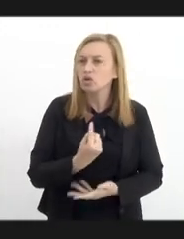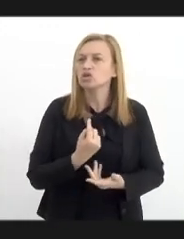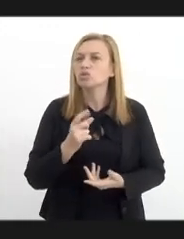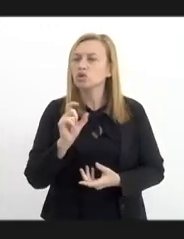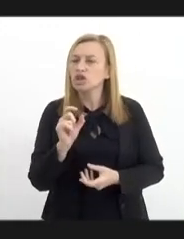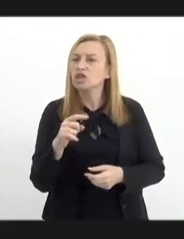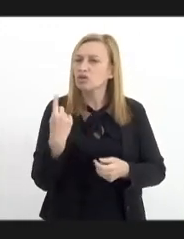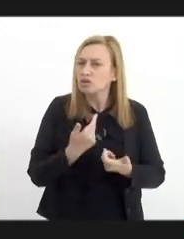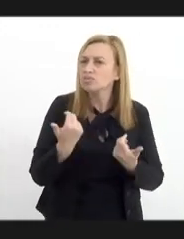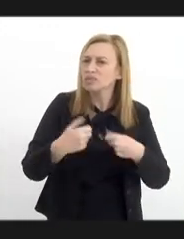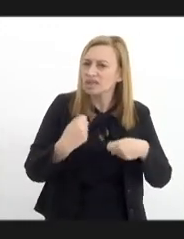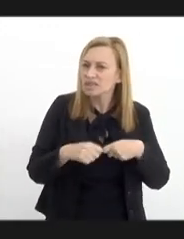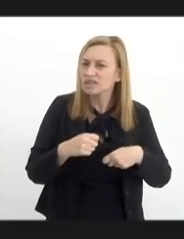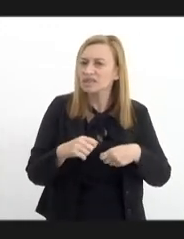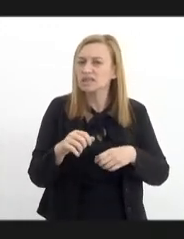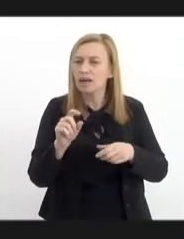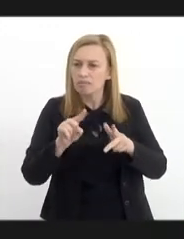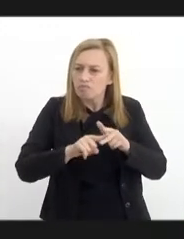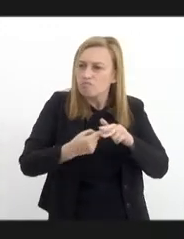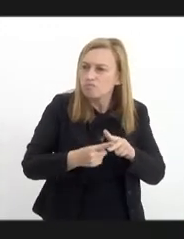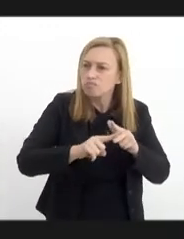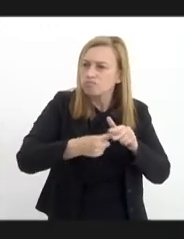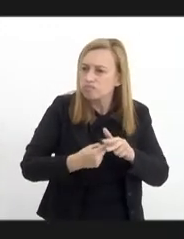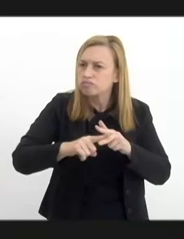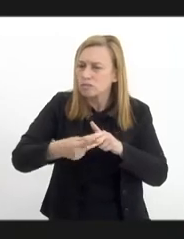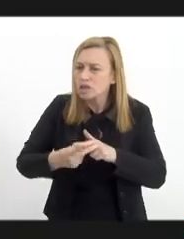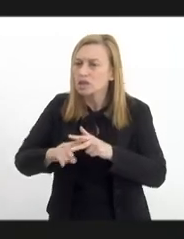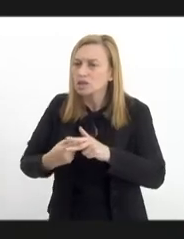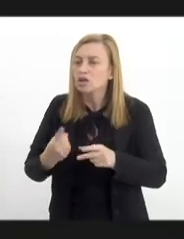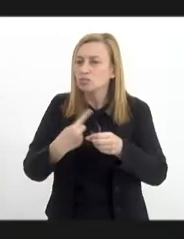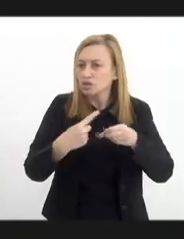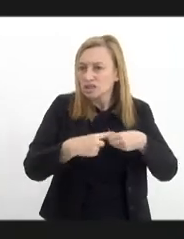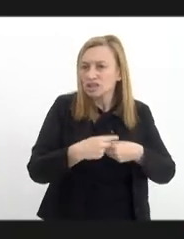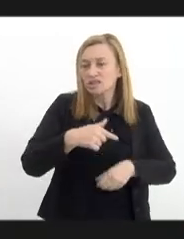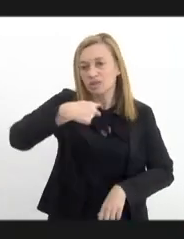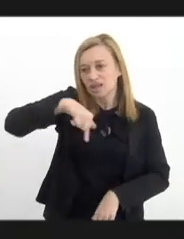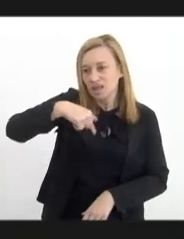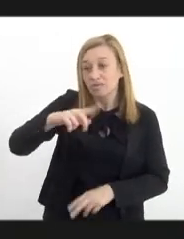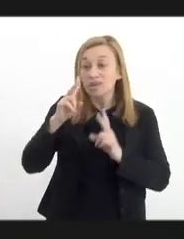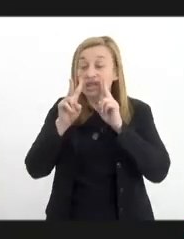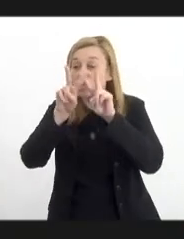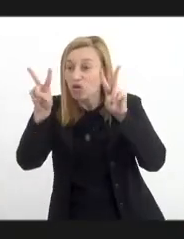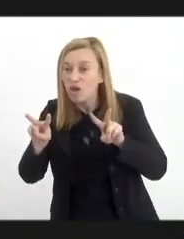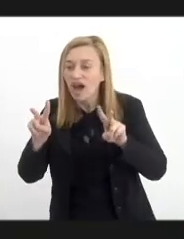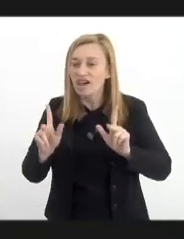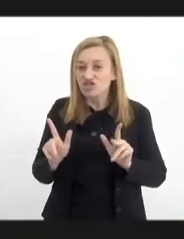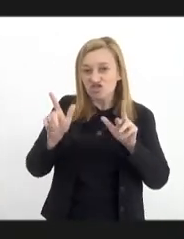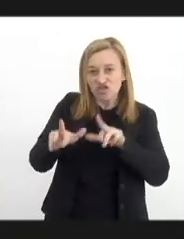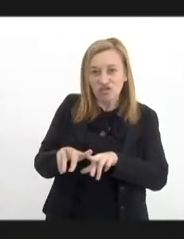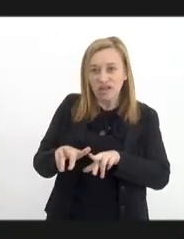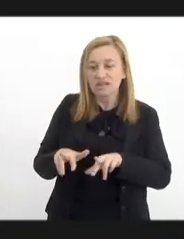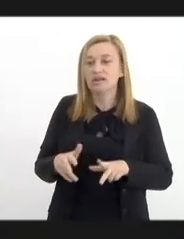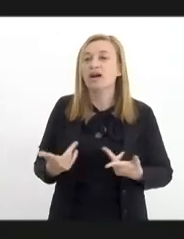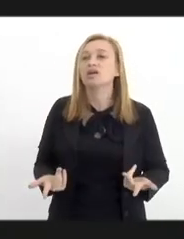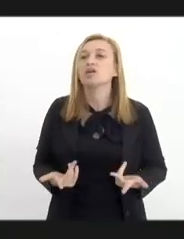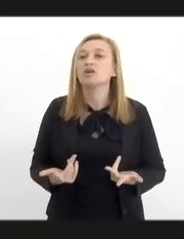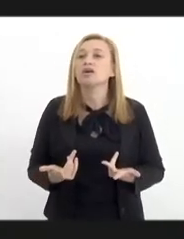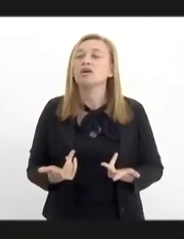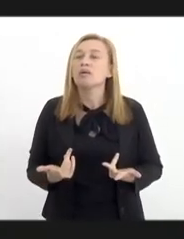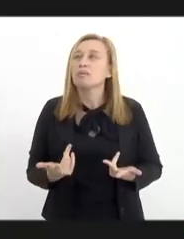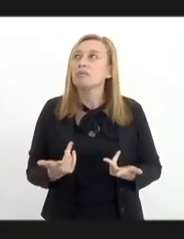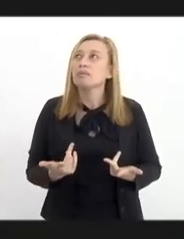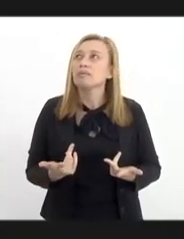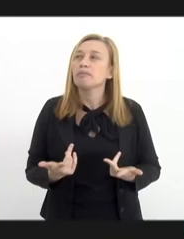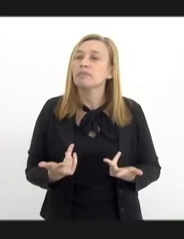que a gente precisa aprimorar, o município de Queimados tem esse olhar aí diferenciado para